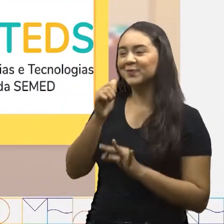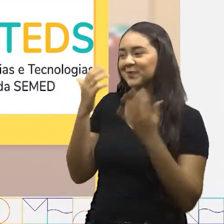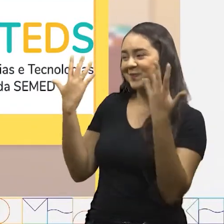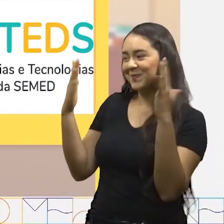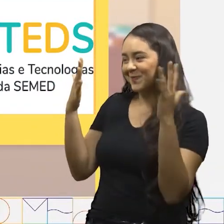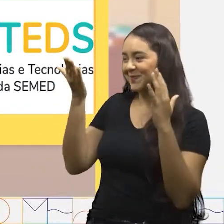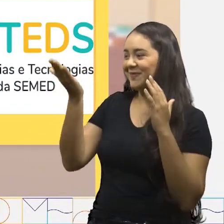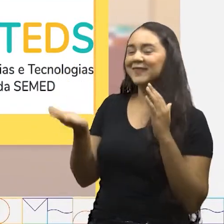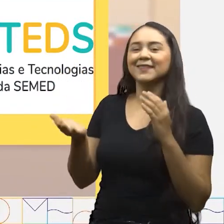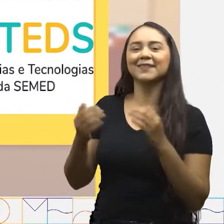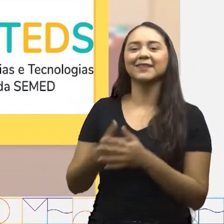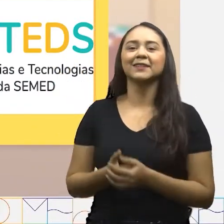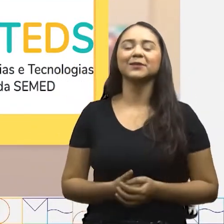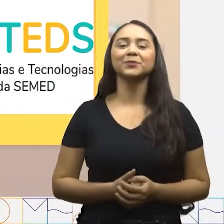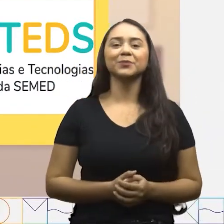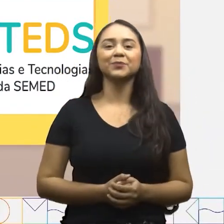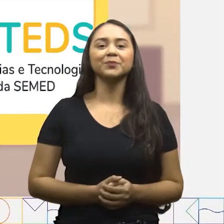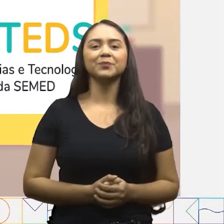para Sara?